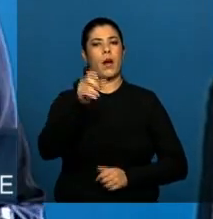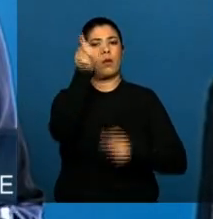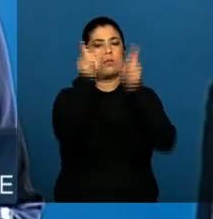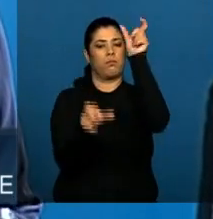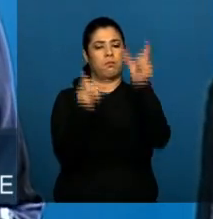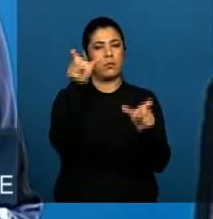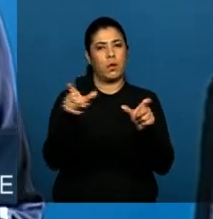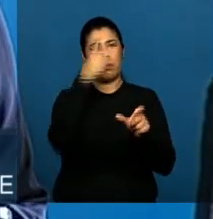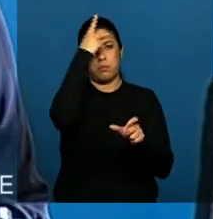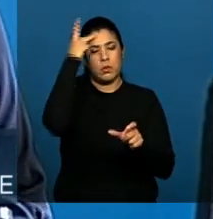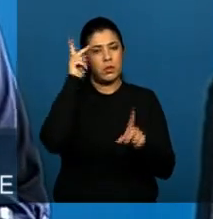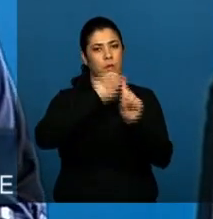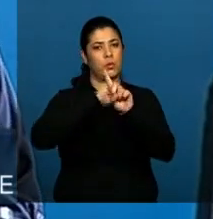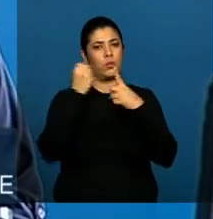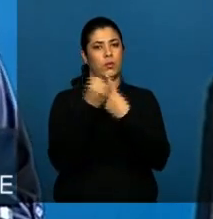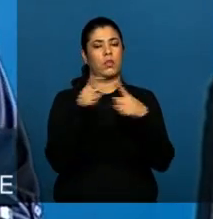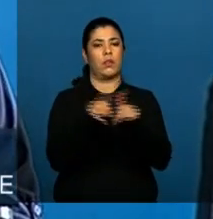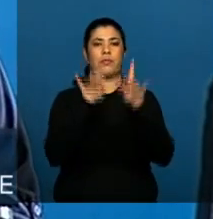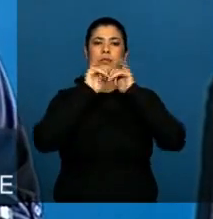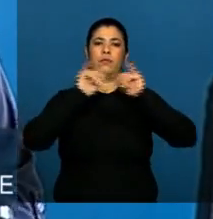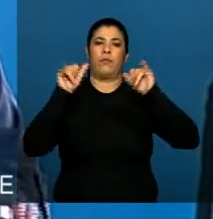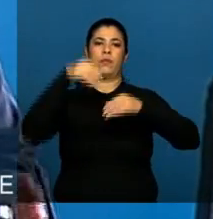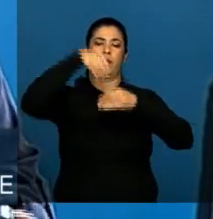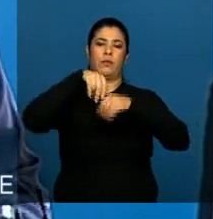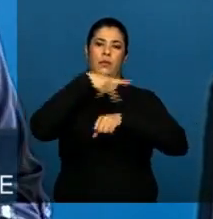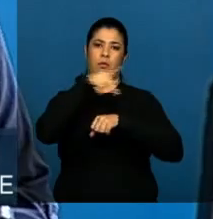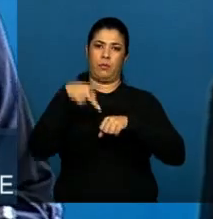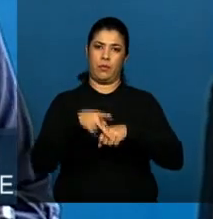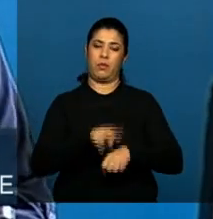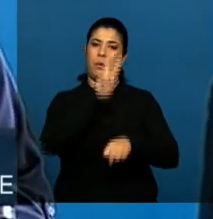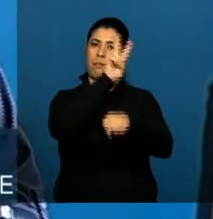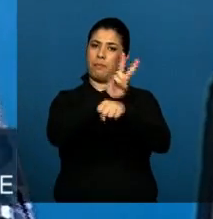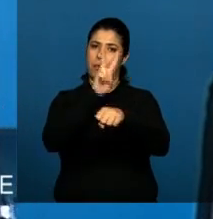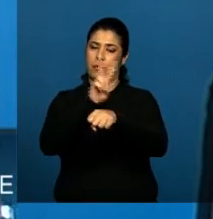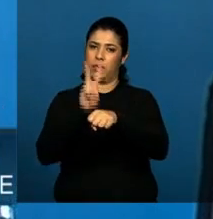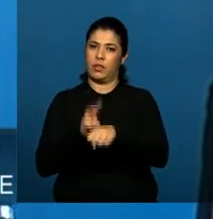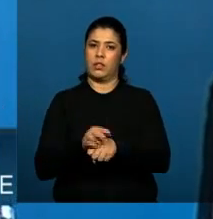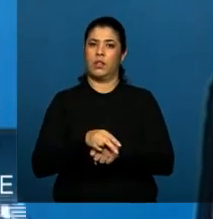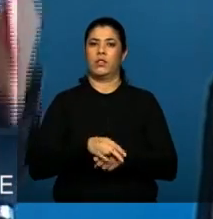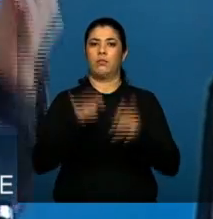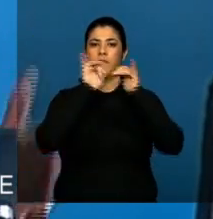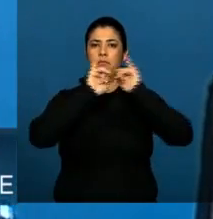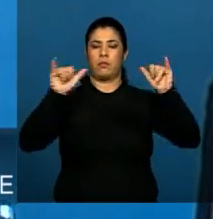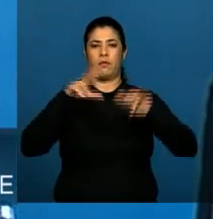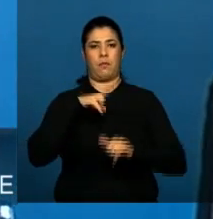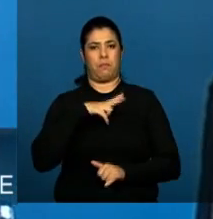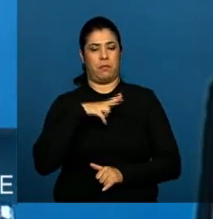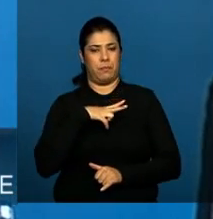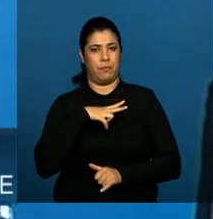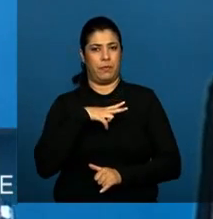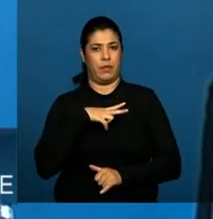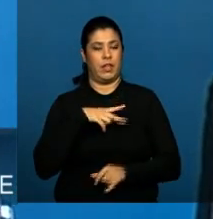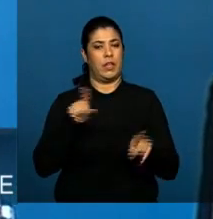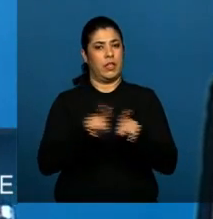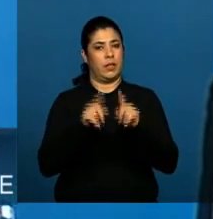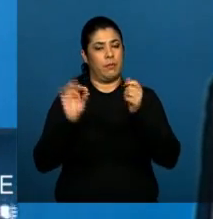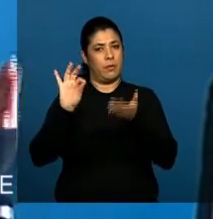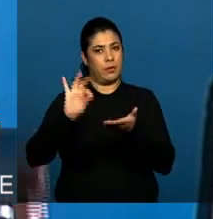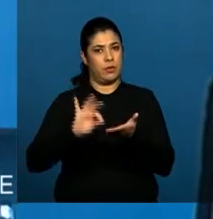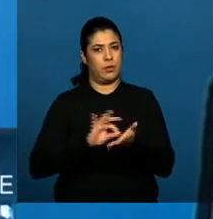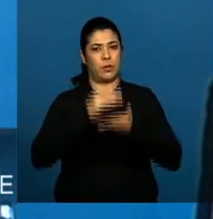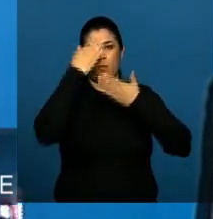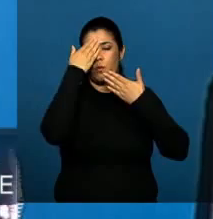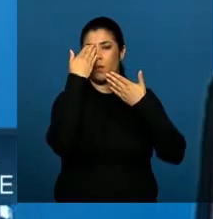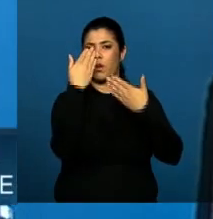da sociedade e da informação no nosso país, que é a proteção aos dados pessoais. Queria registrar também, por último,